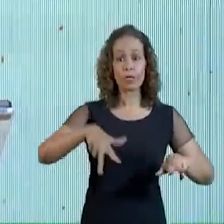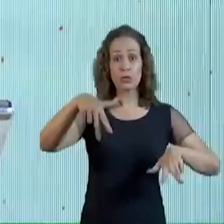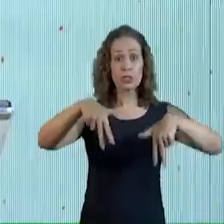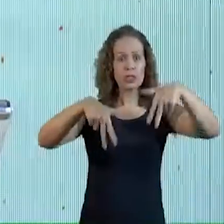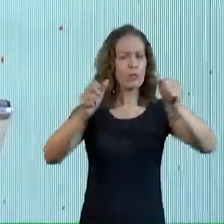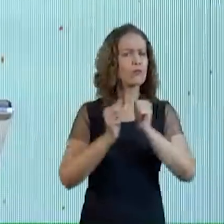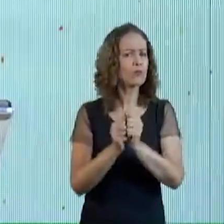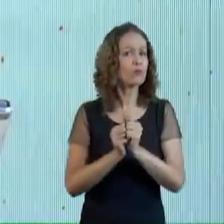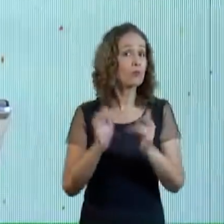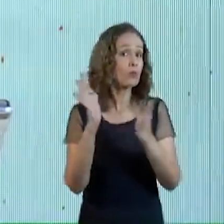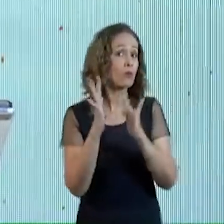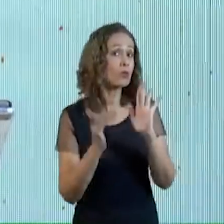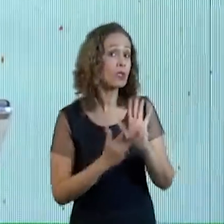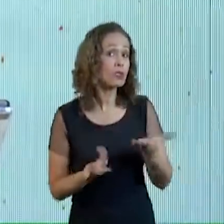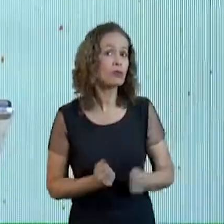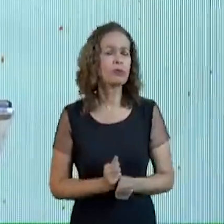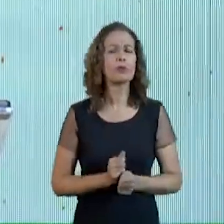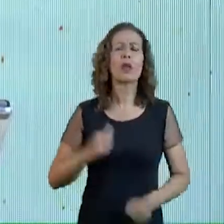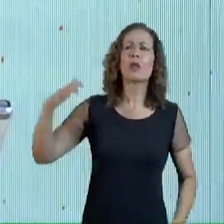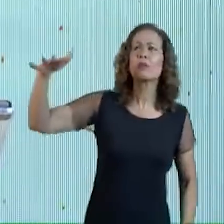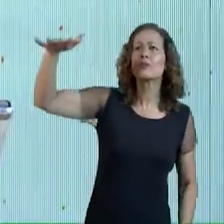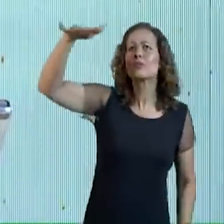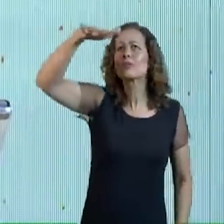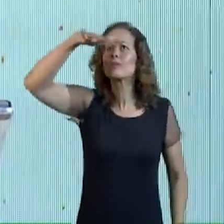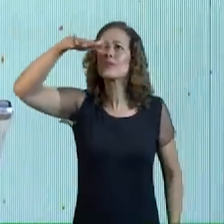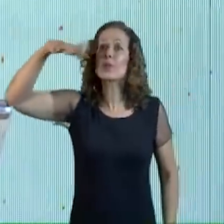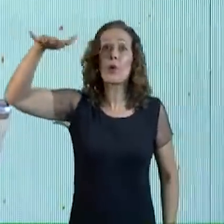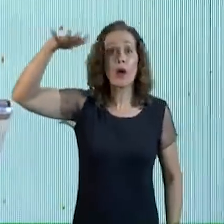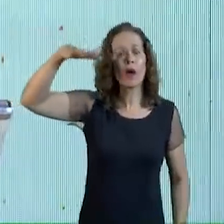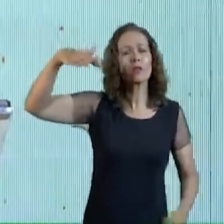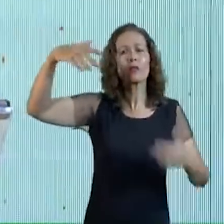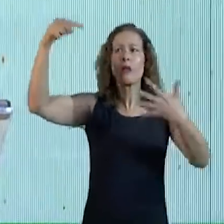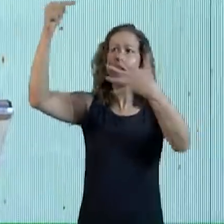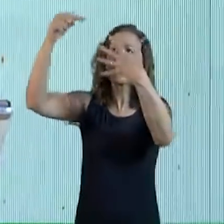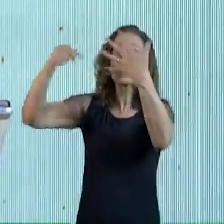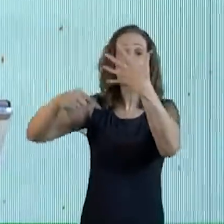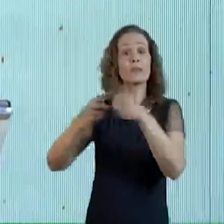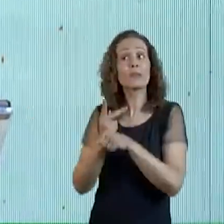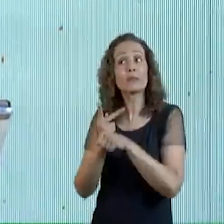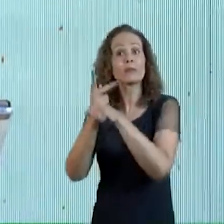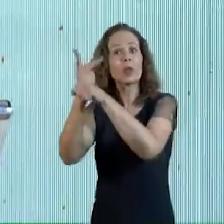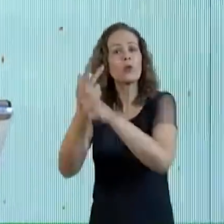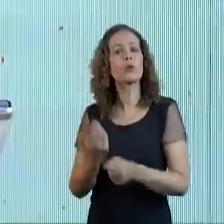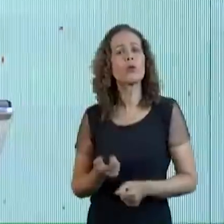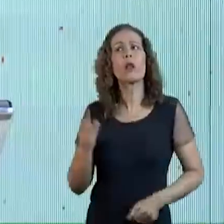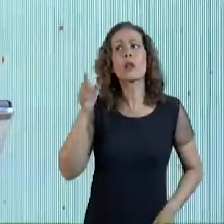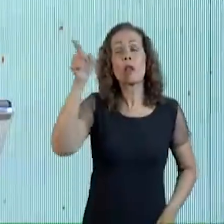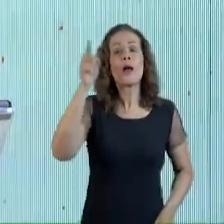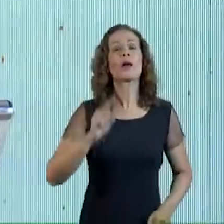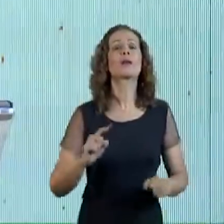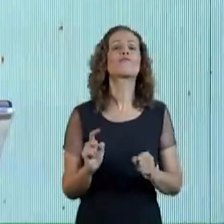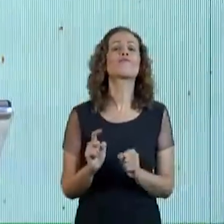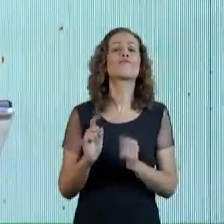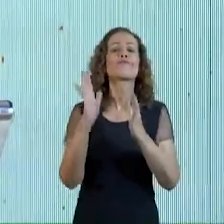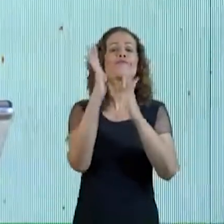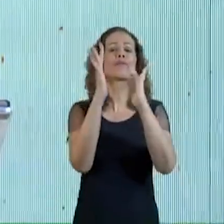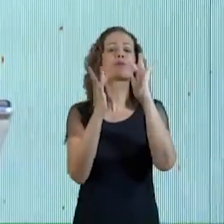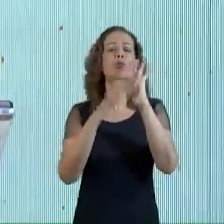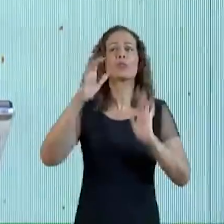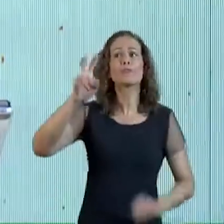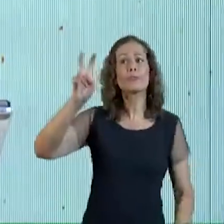coisas Que são do Alto Onde Cristo está Sentado à direita De Deus Mantenha o pensamento Nas coisas do